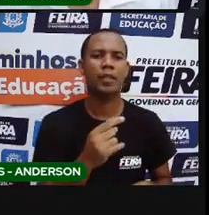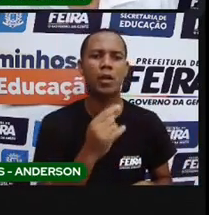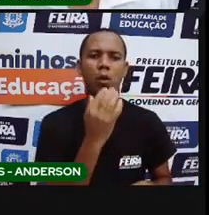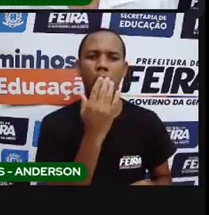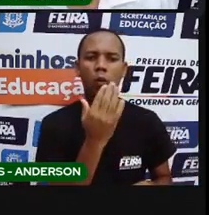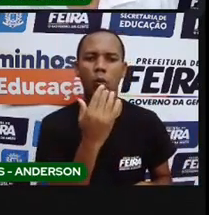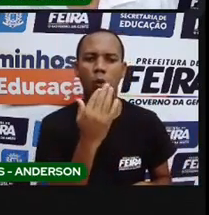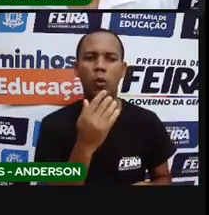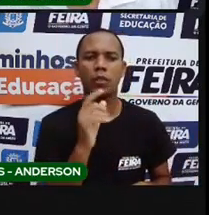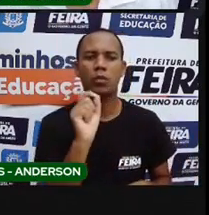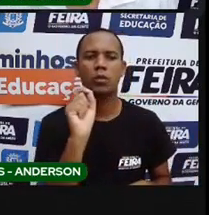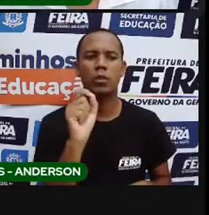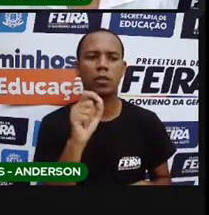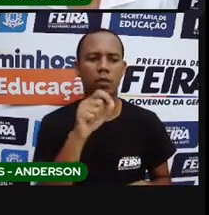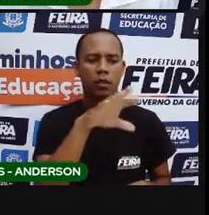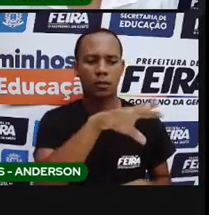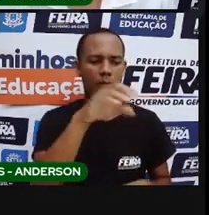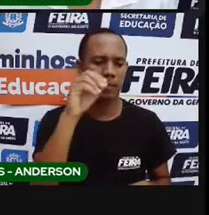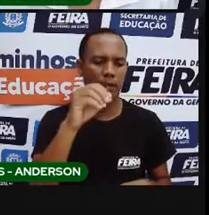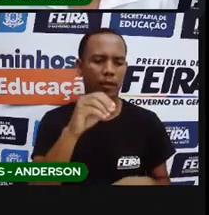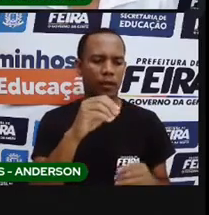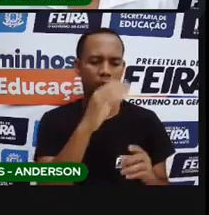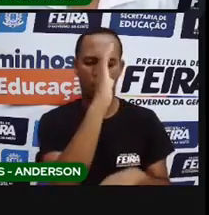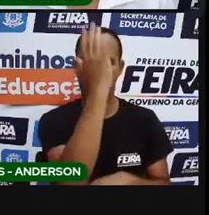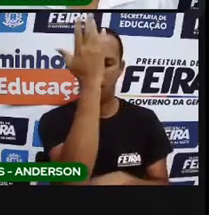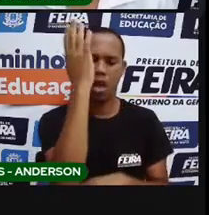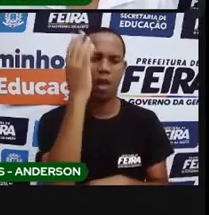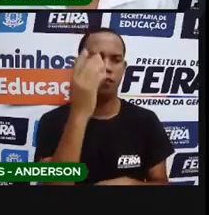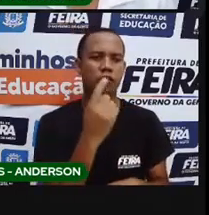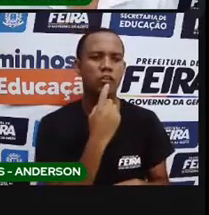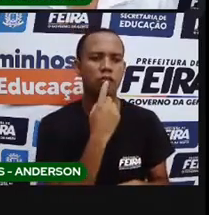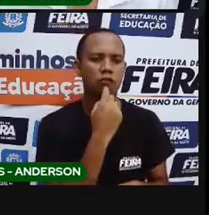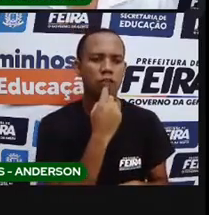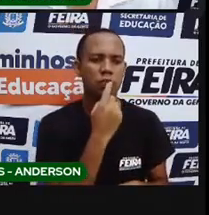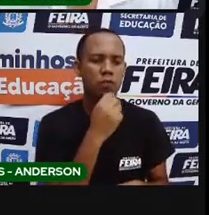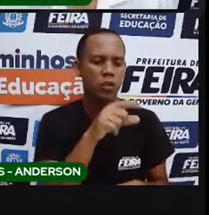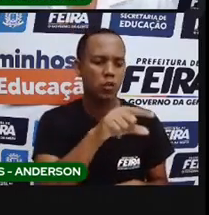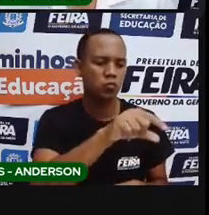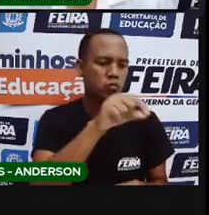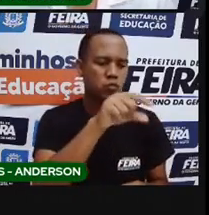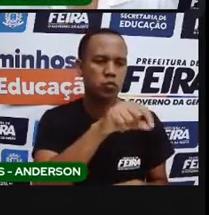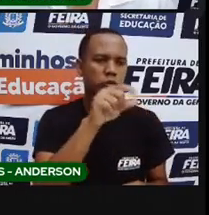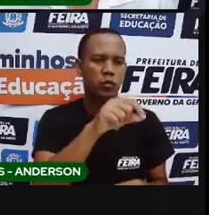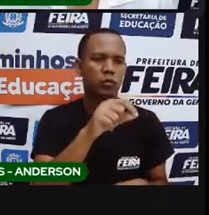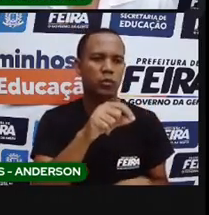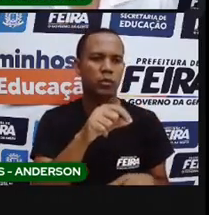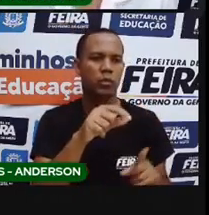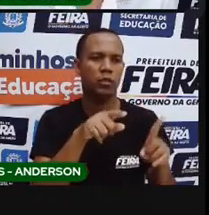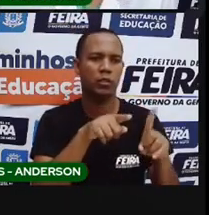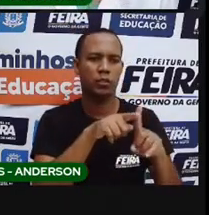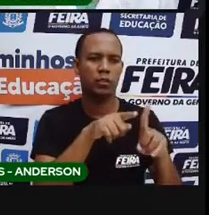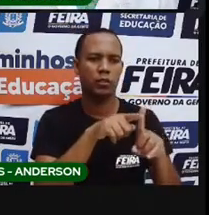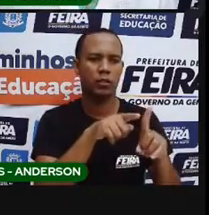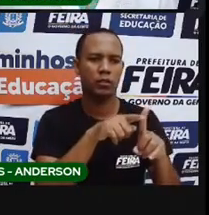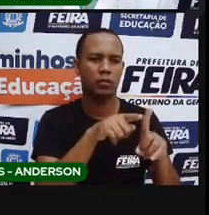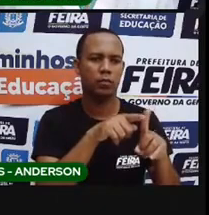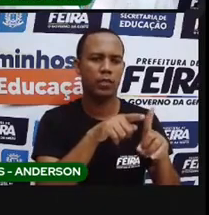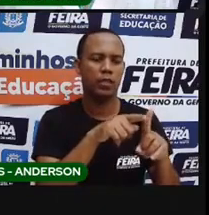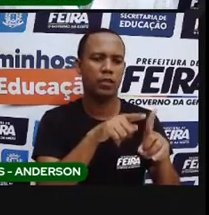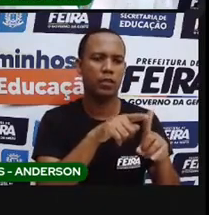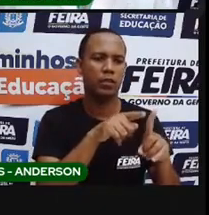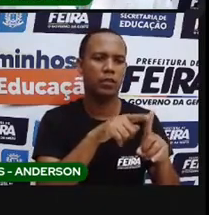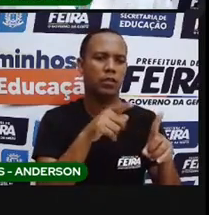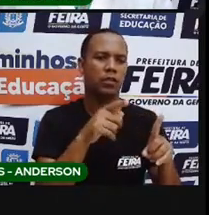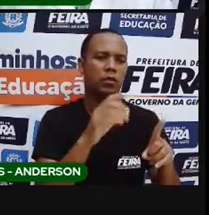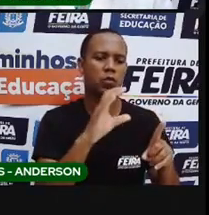são feitas de elementos naturais, como o urucum, que é vermelho, e o gilipapo, que é aquela flor que a gente